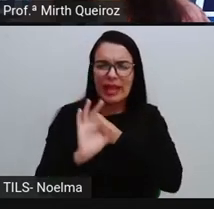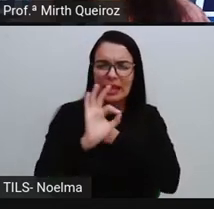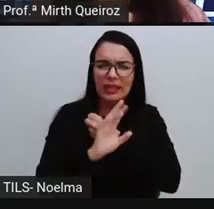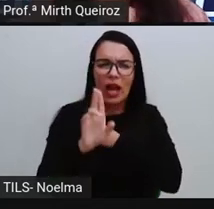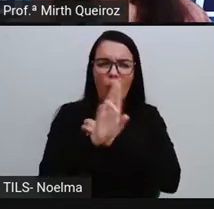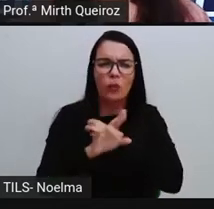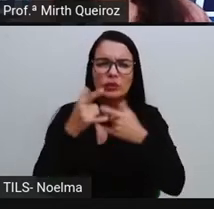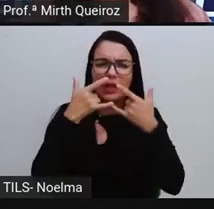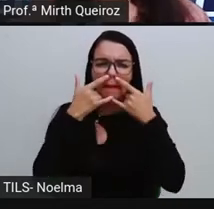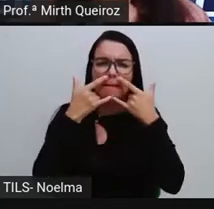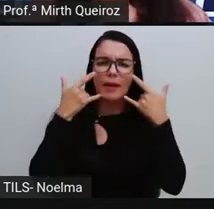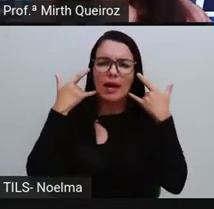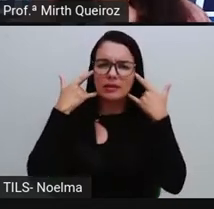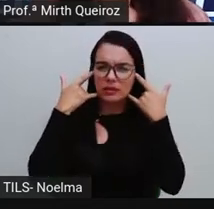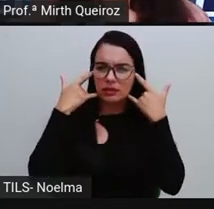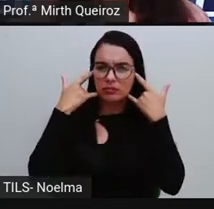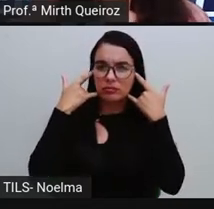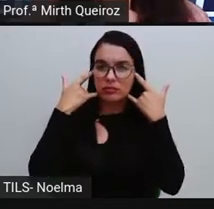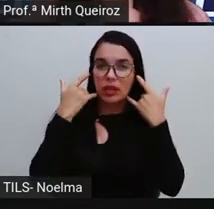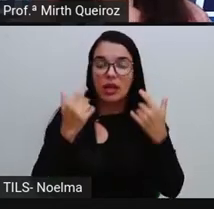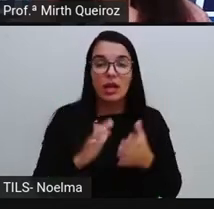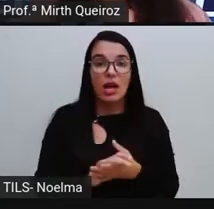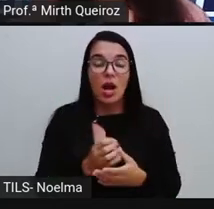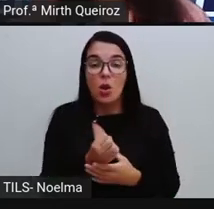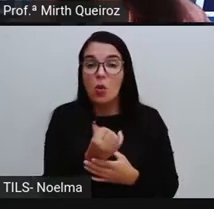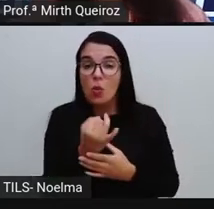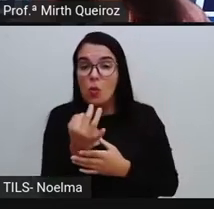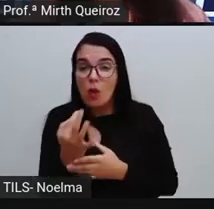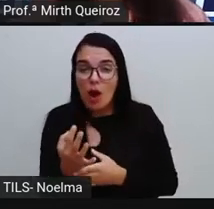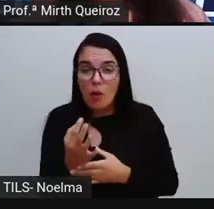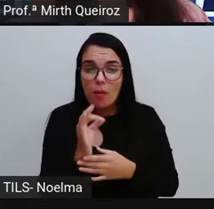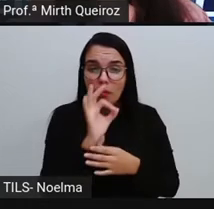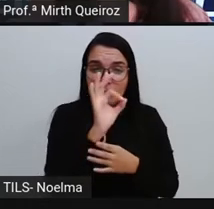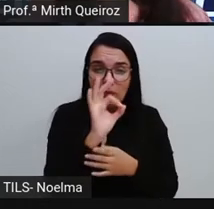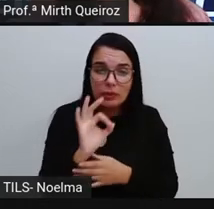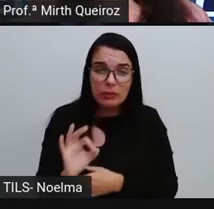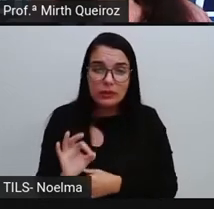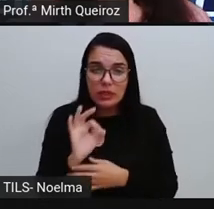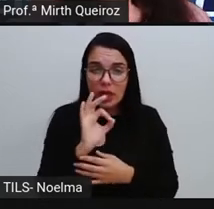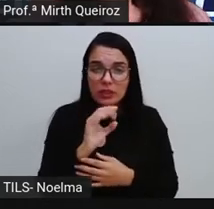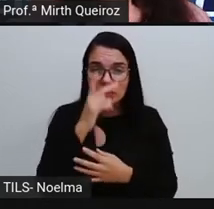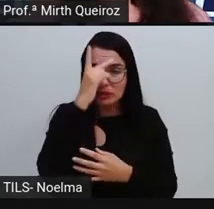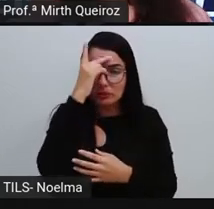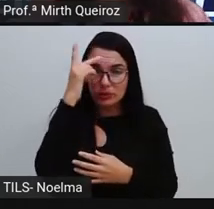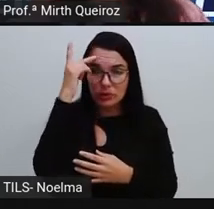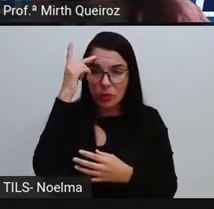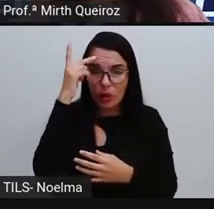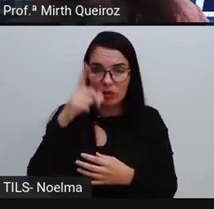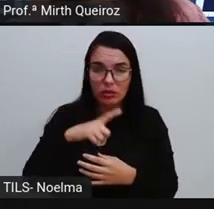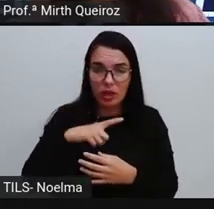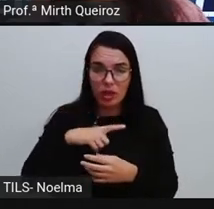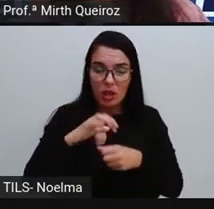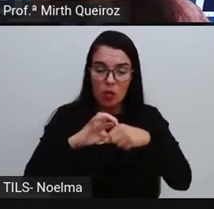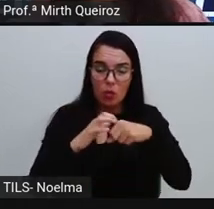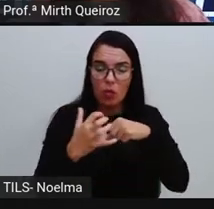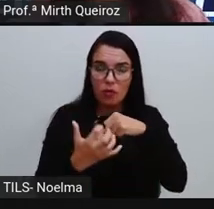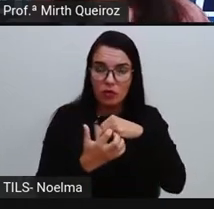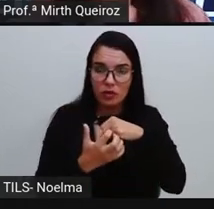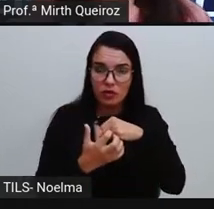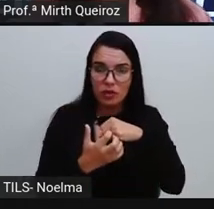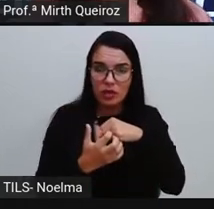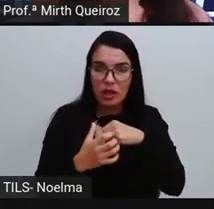contágio quando uma pessoa infectada de Covid-19 está com máscara e a outra não?